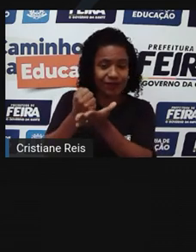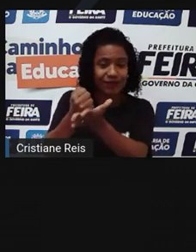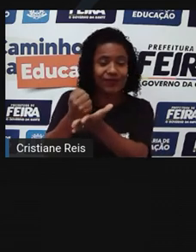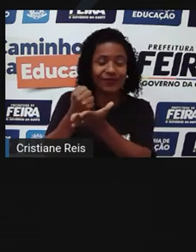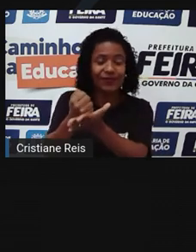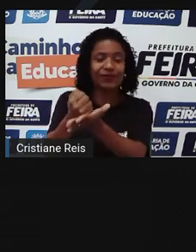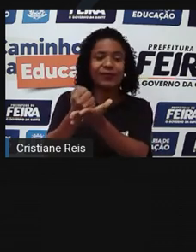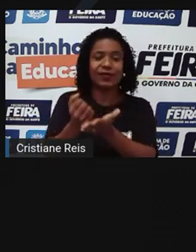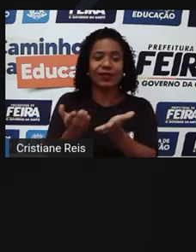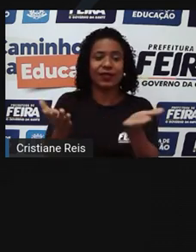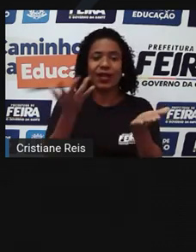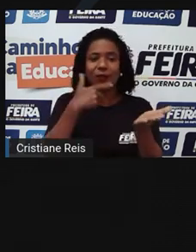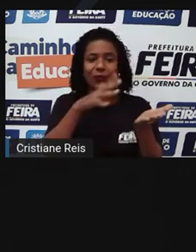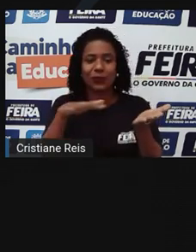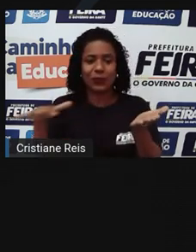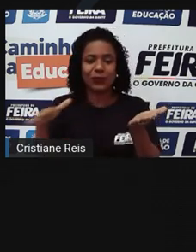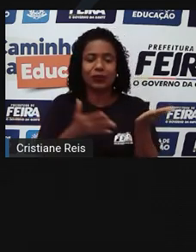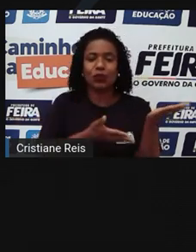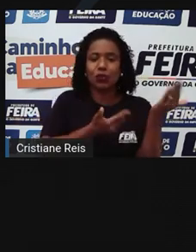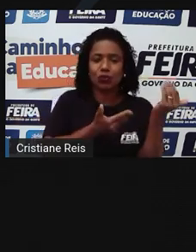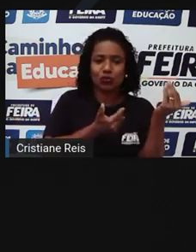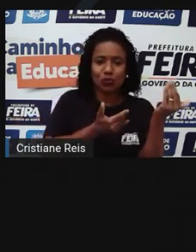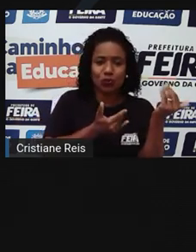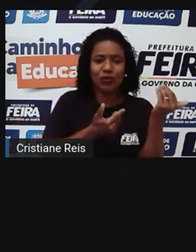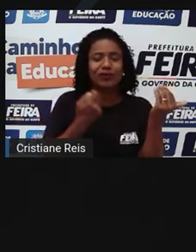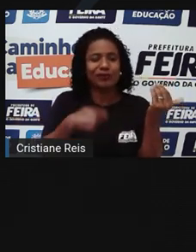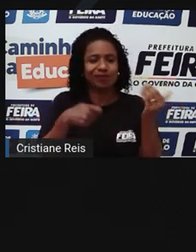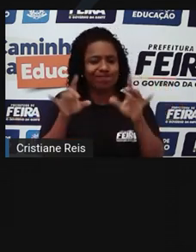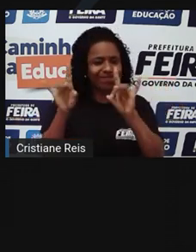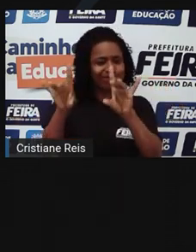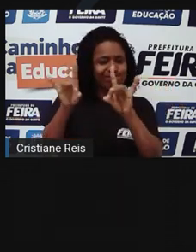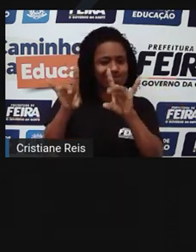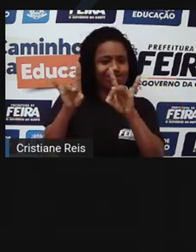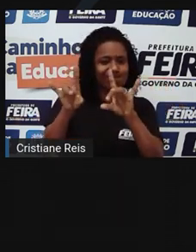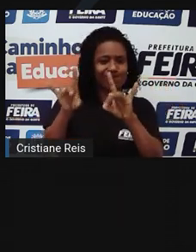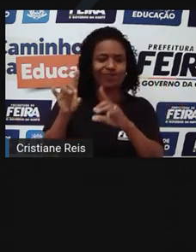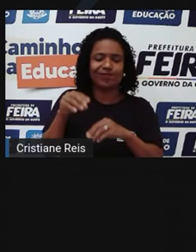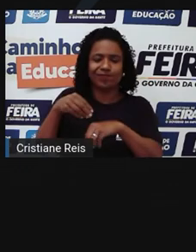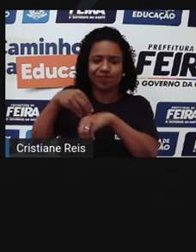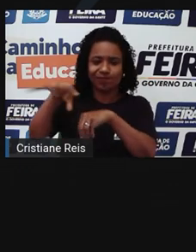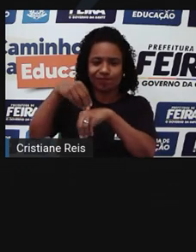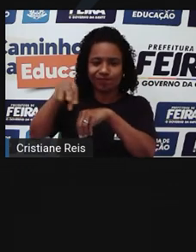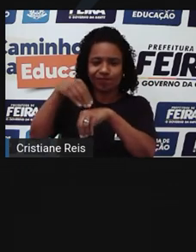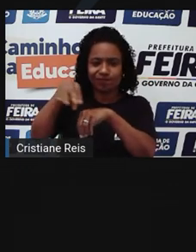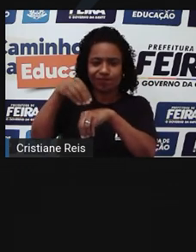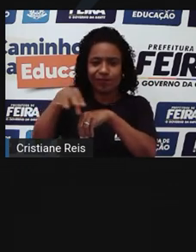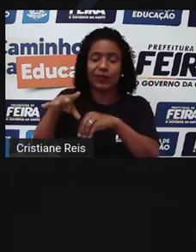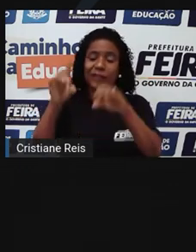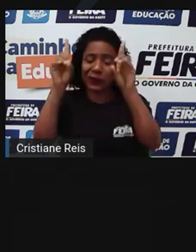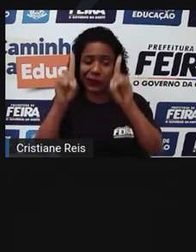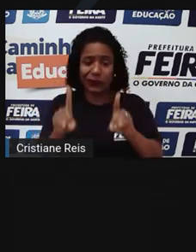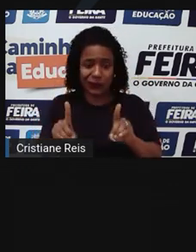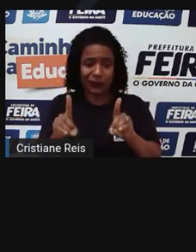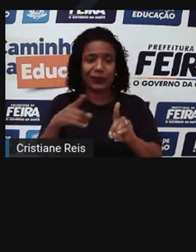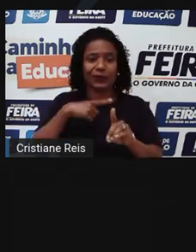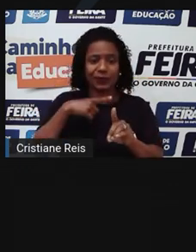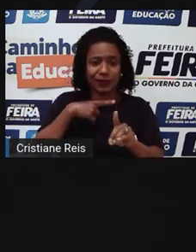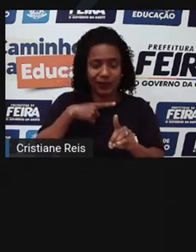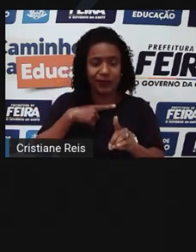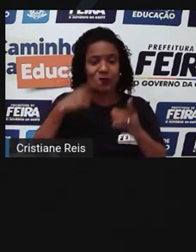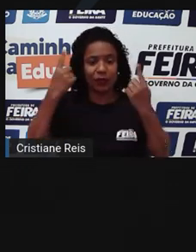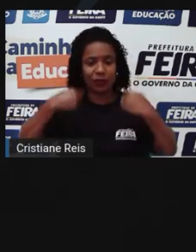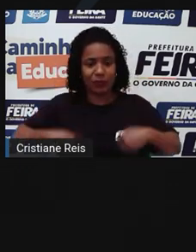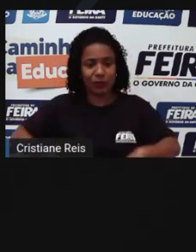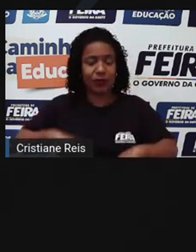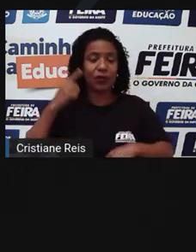a crianças ou jovens com necessidades educacionais especiais, em razão de deficiências física,